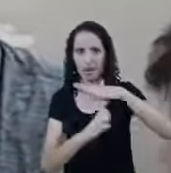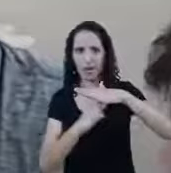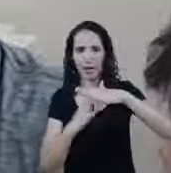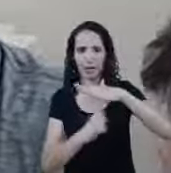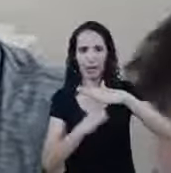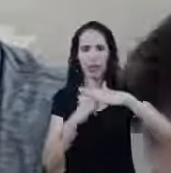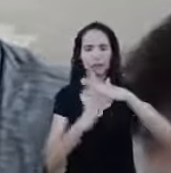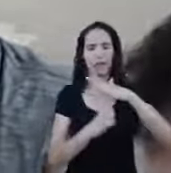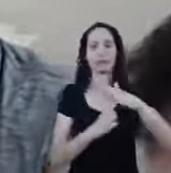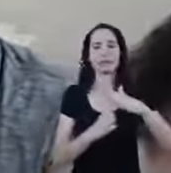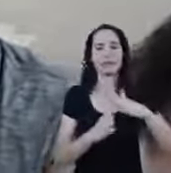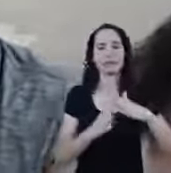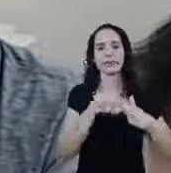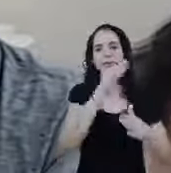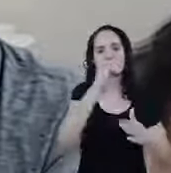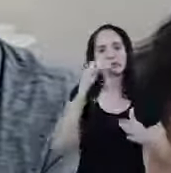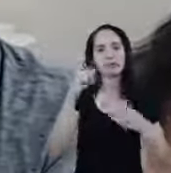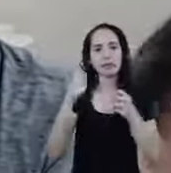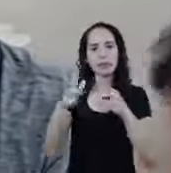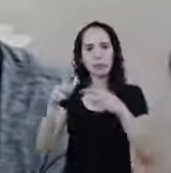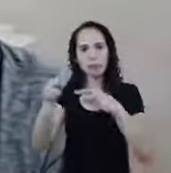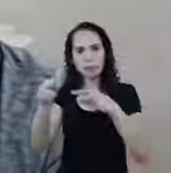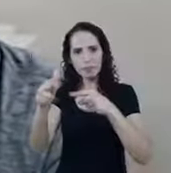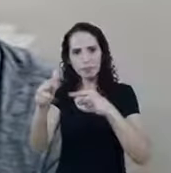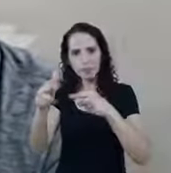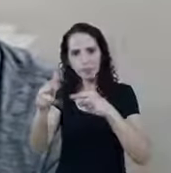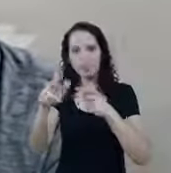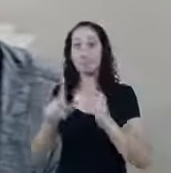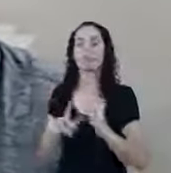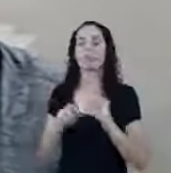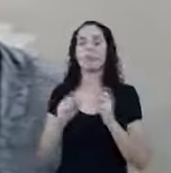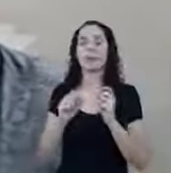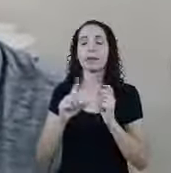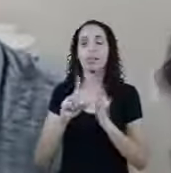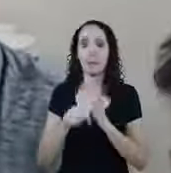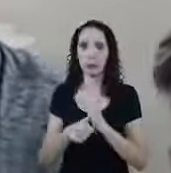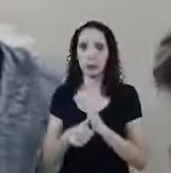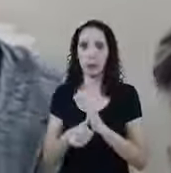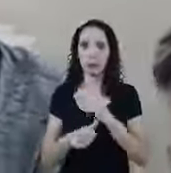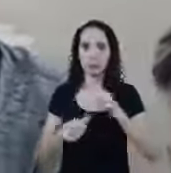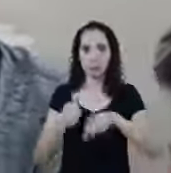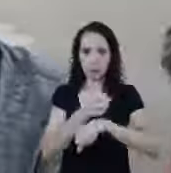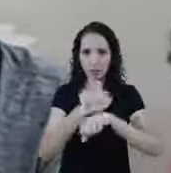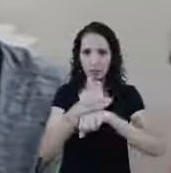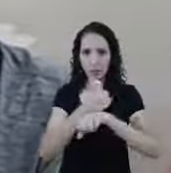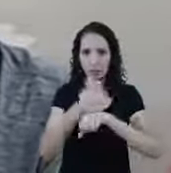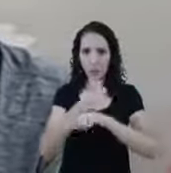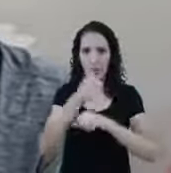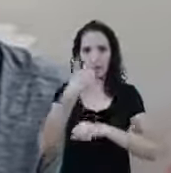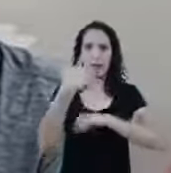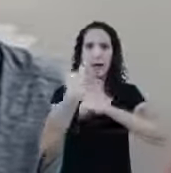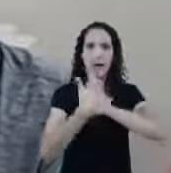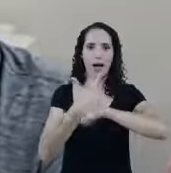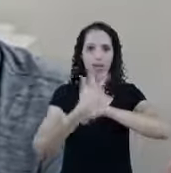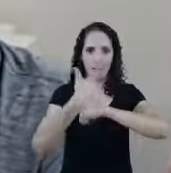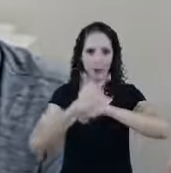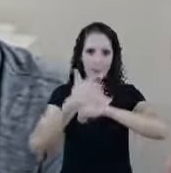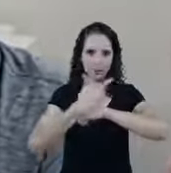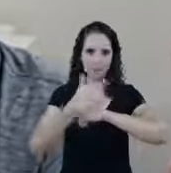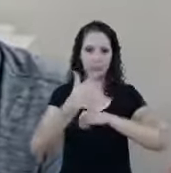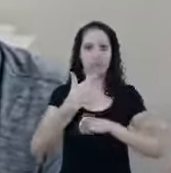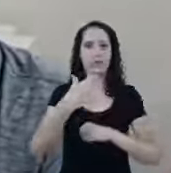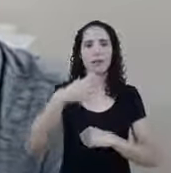essa questão também Na próxima quinta Às 9h30 Então a gente vai trazer Com os profissionais Essa live aí De medida provisória